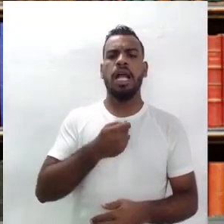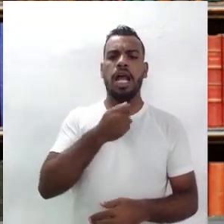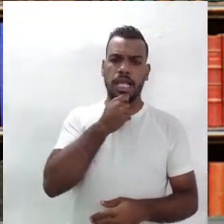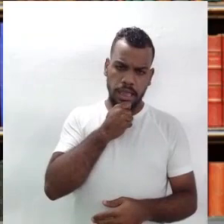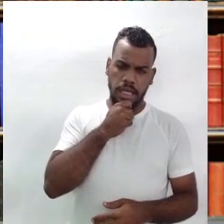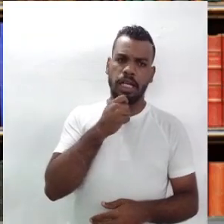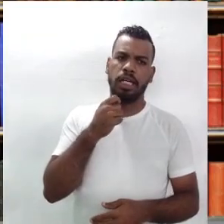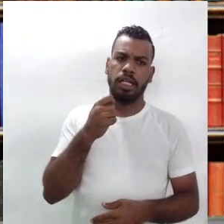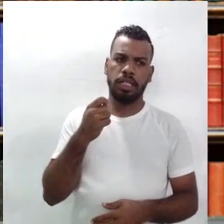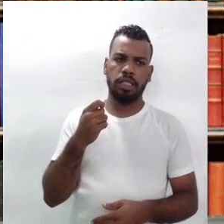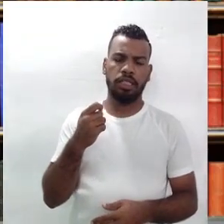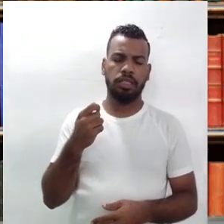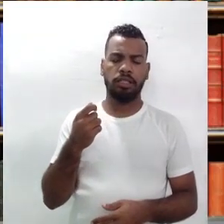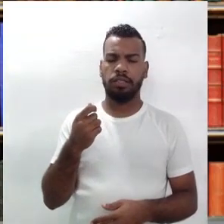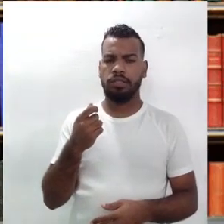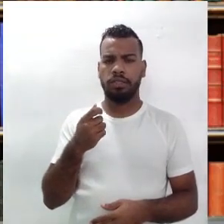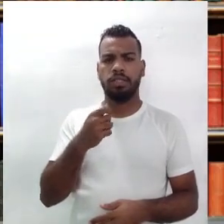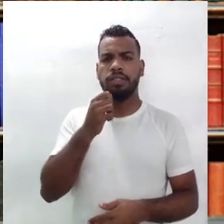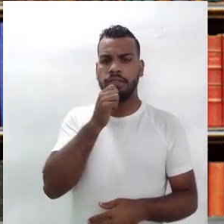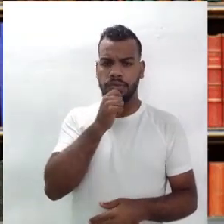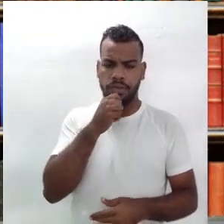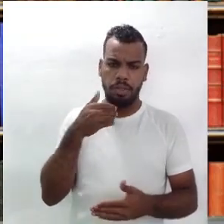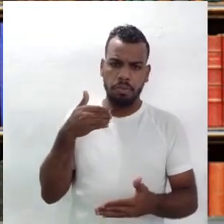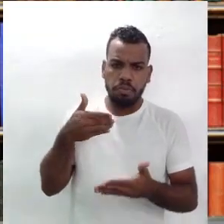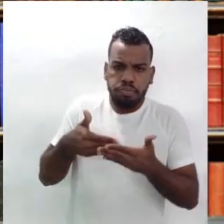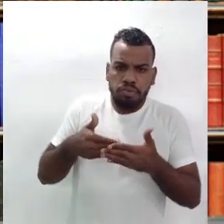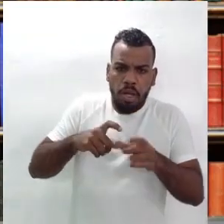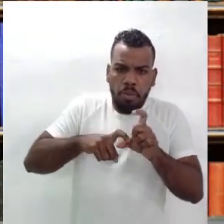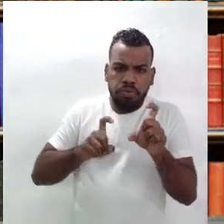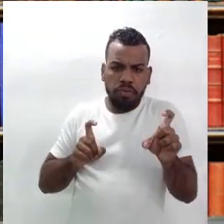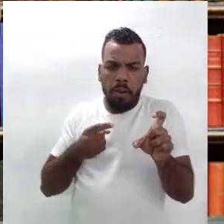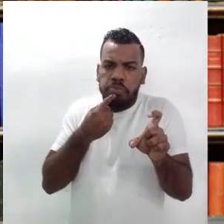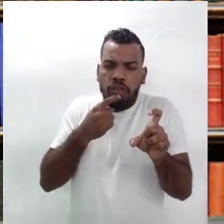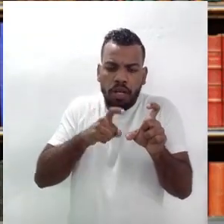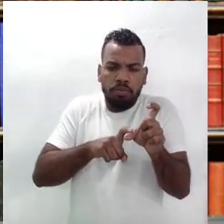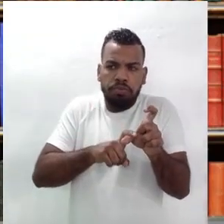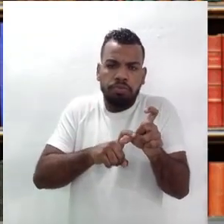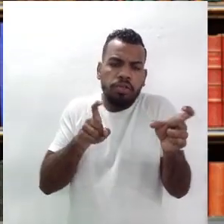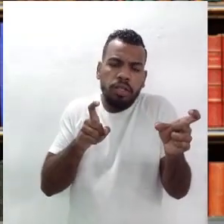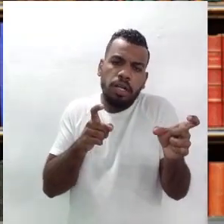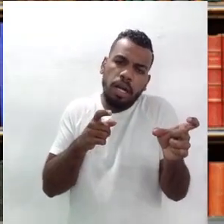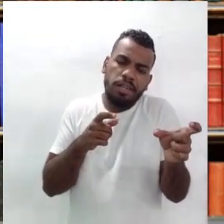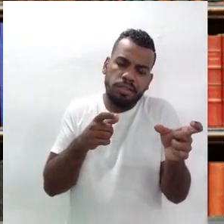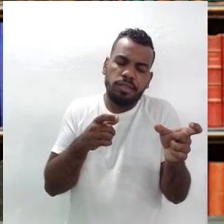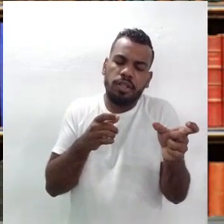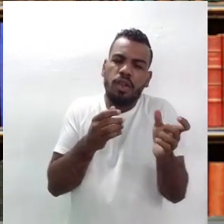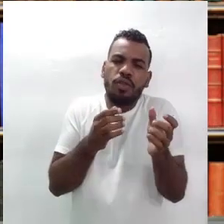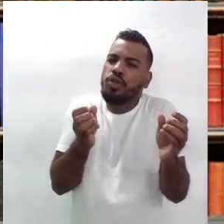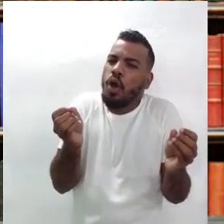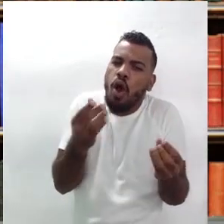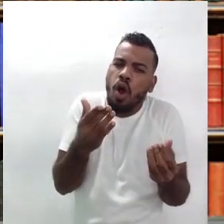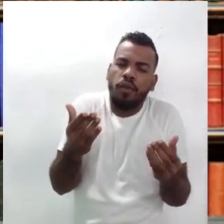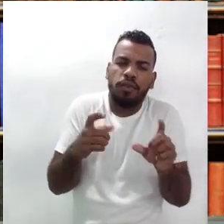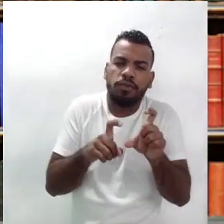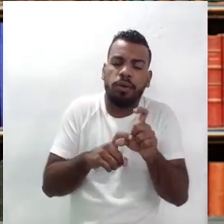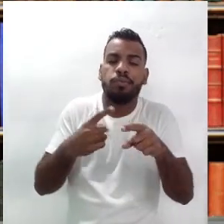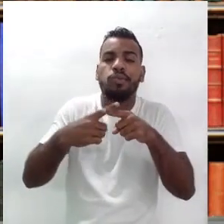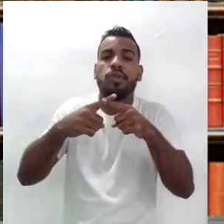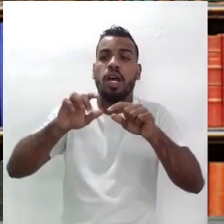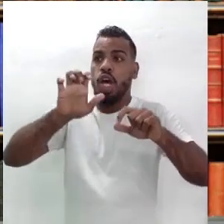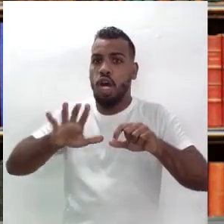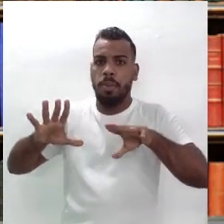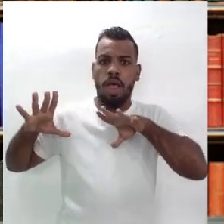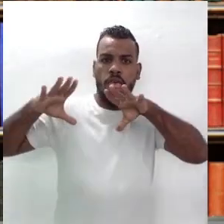uma recém-república emancipada de colonizadores europeus. Então,